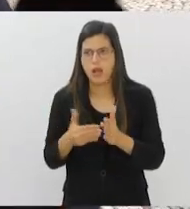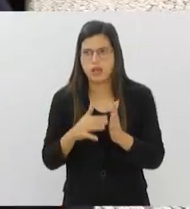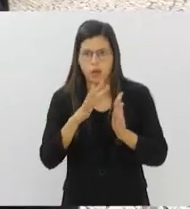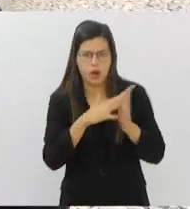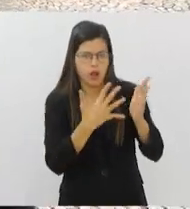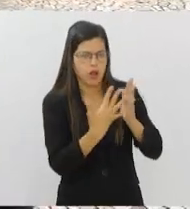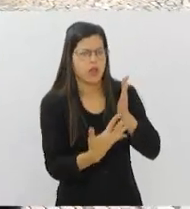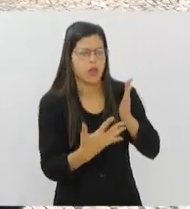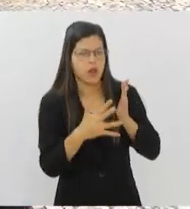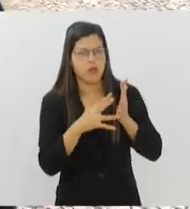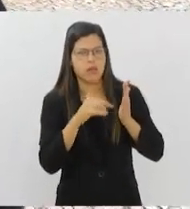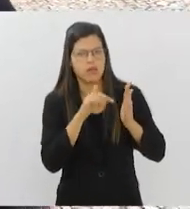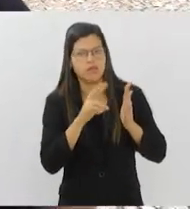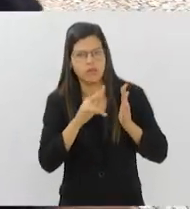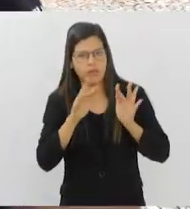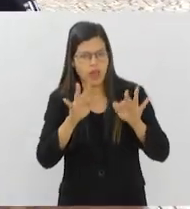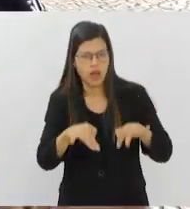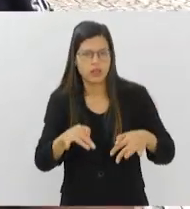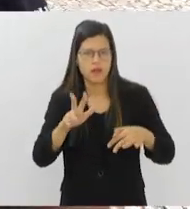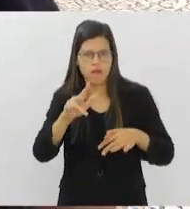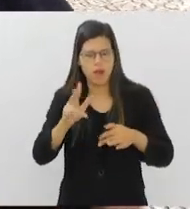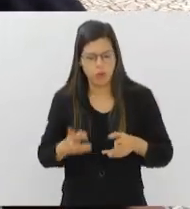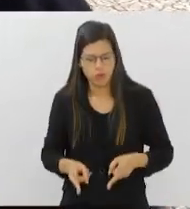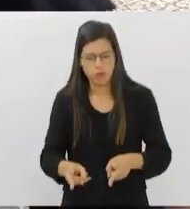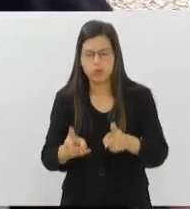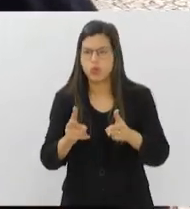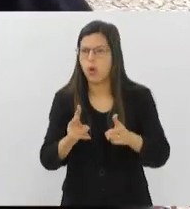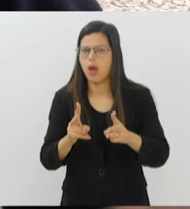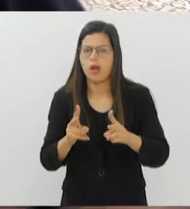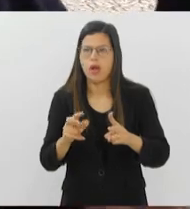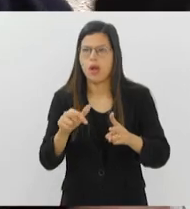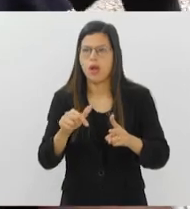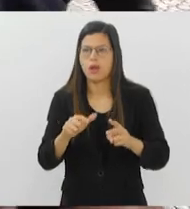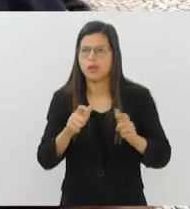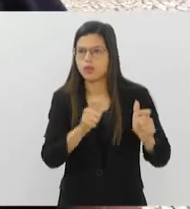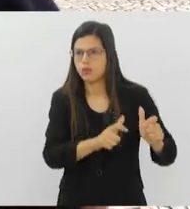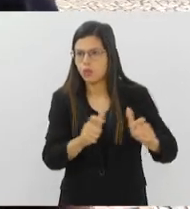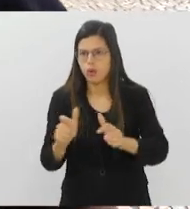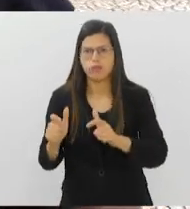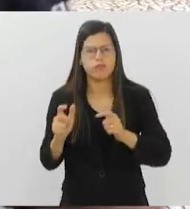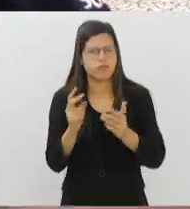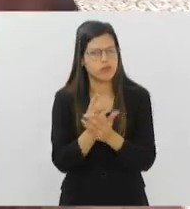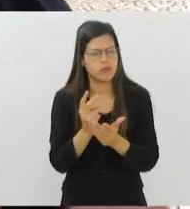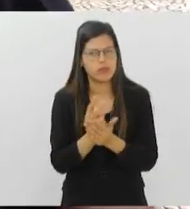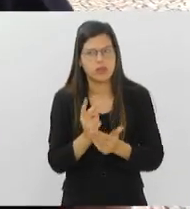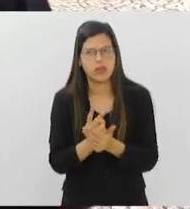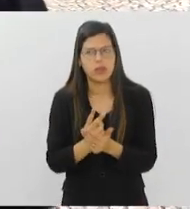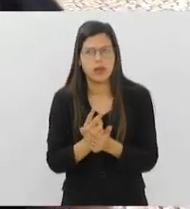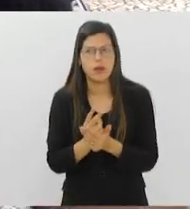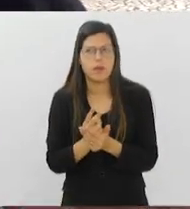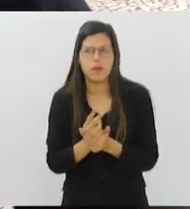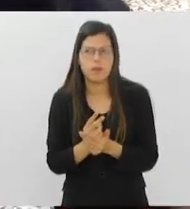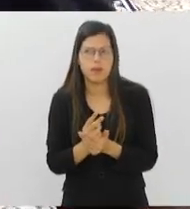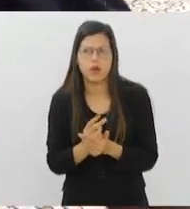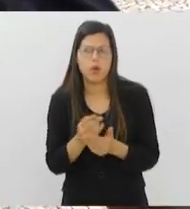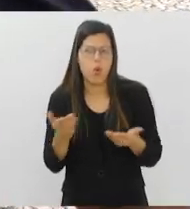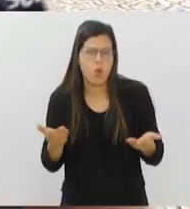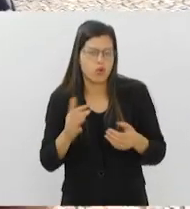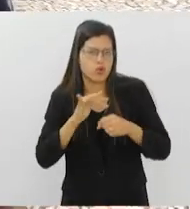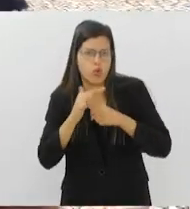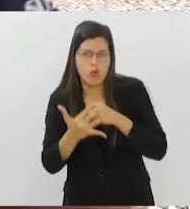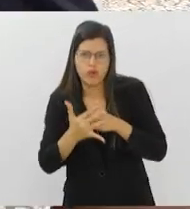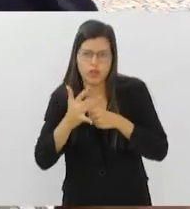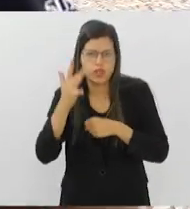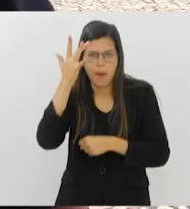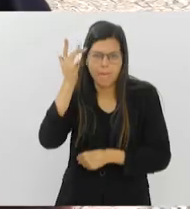vai estar atuante e vai ficar direto. Esses pontos aqui vão ter sempre esses pontos, independente da vacina. Hoje é Covid, amanhã pode ser